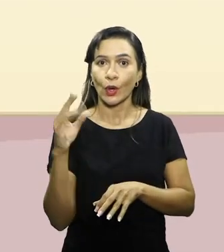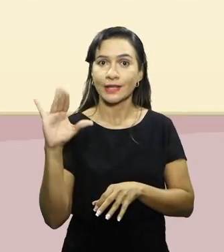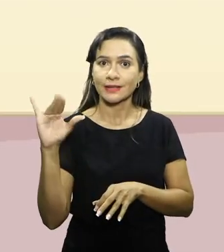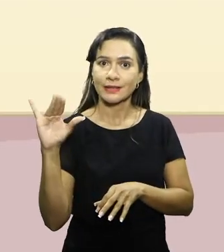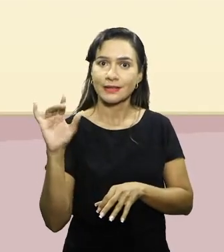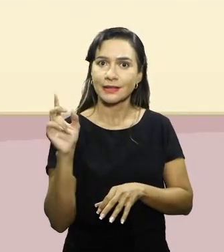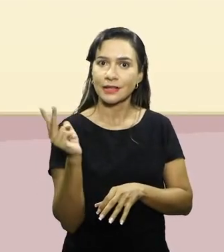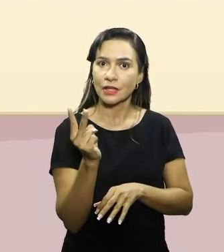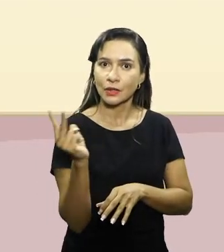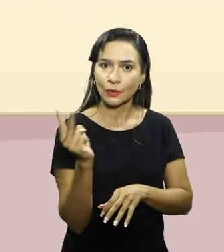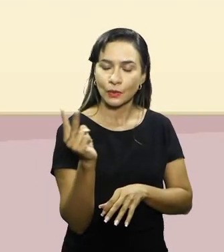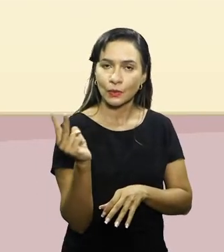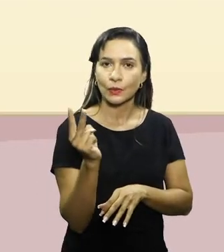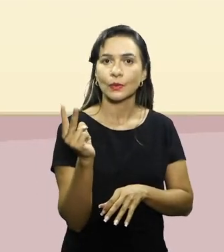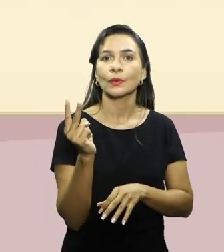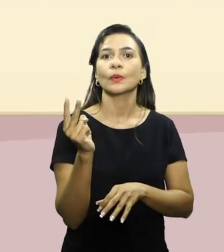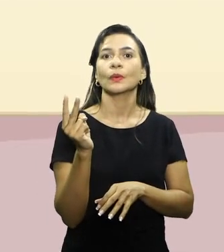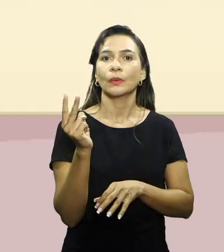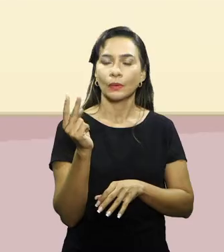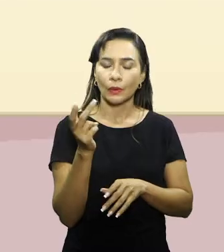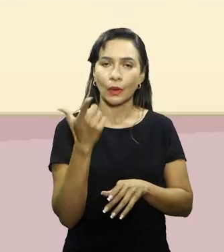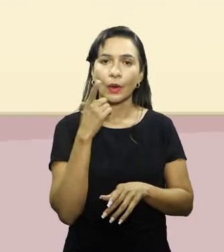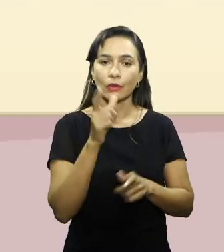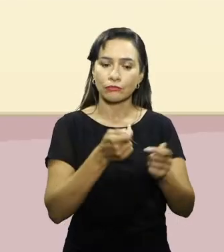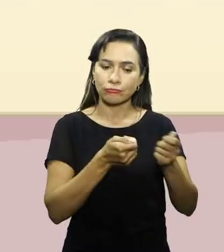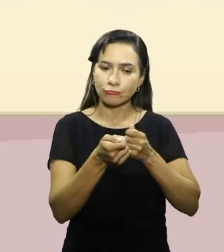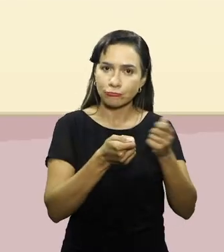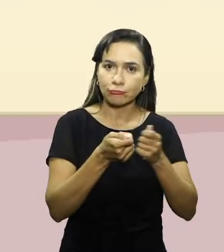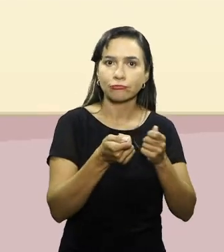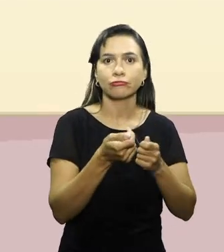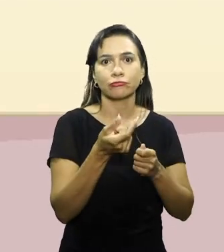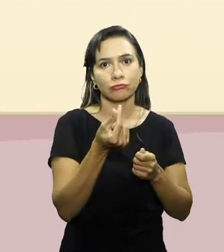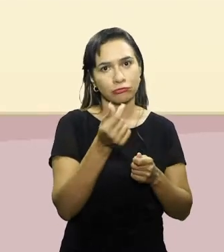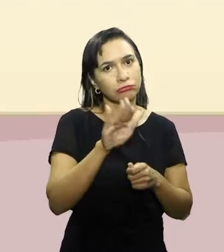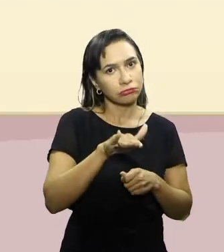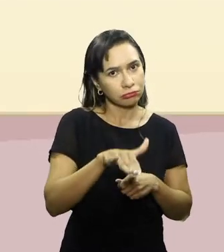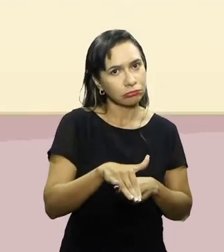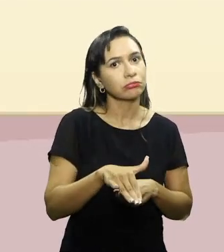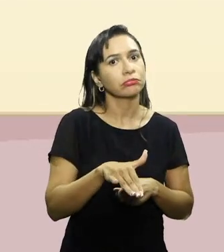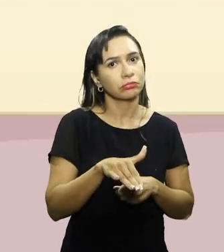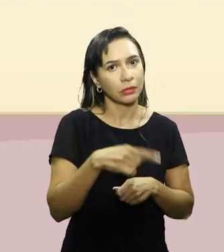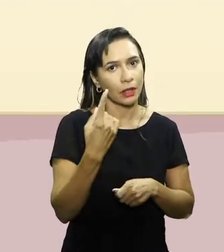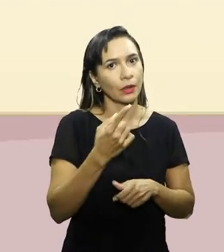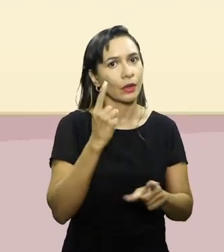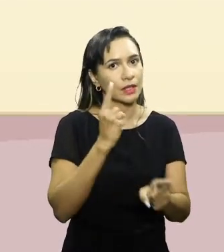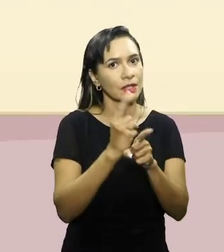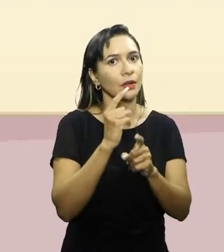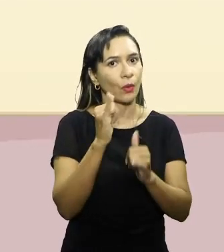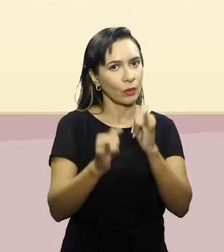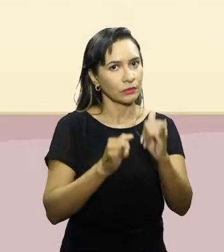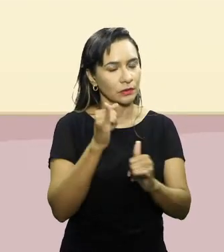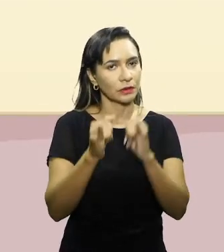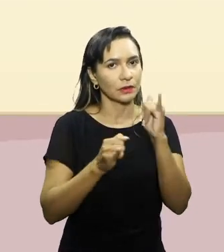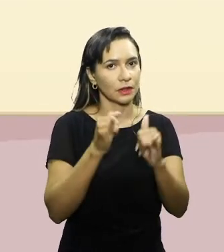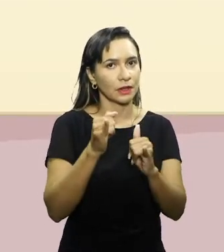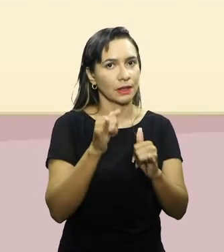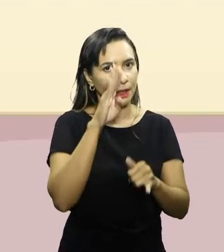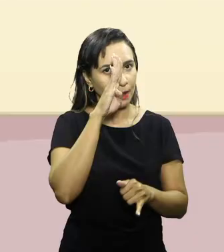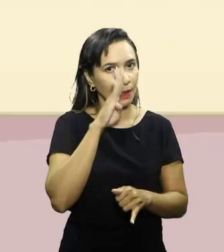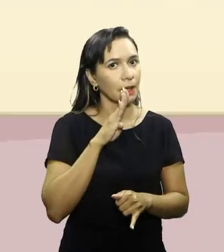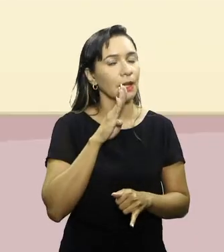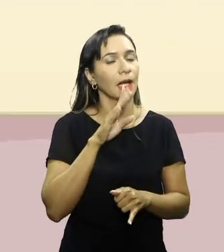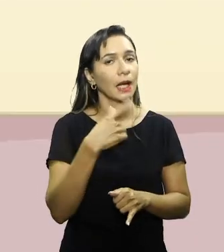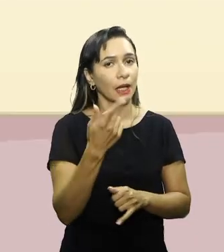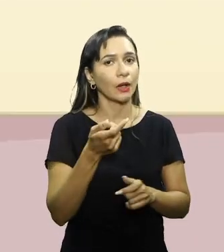seria um método de monitoramento de baixo custo, certo? Essa escala a gente encontra facilmente na internet, na qual a gente pode